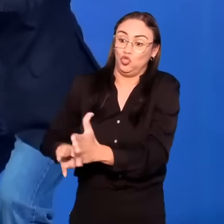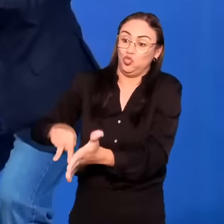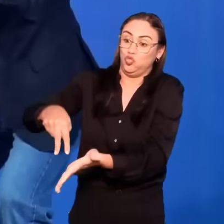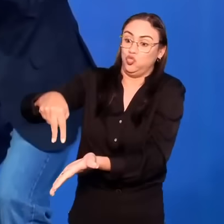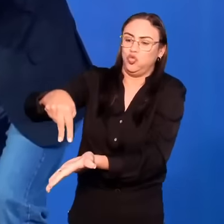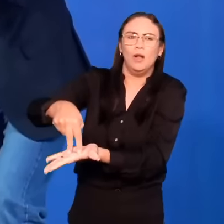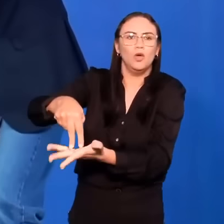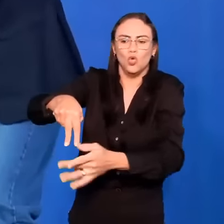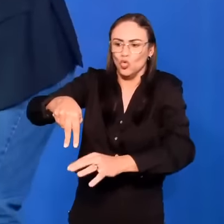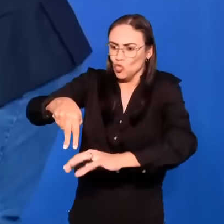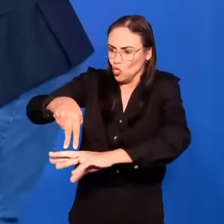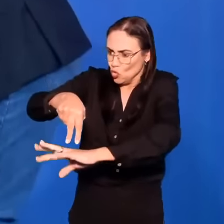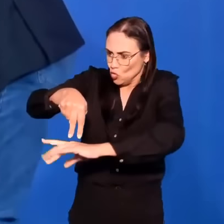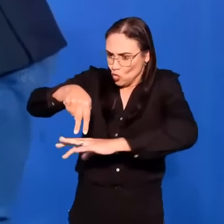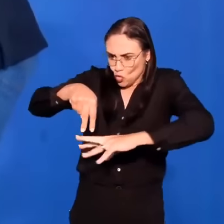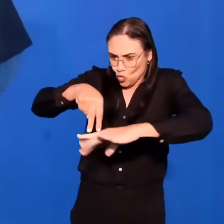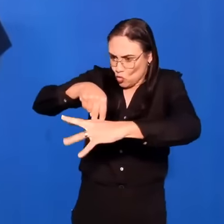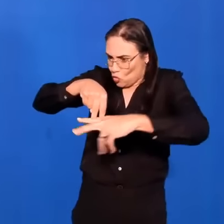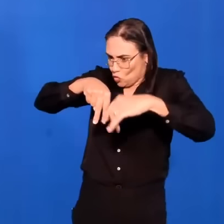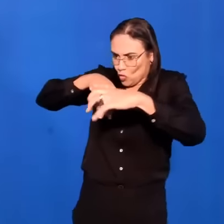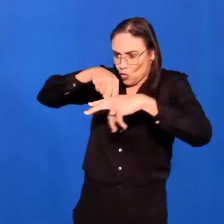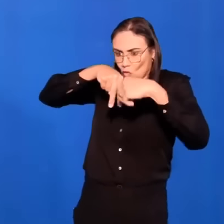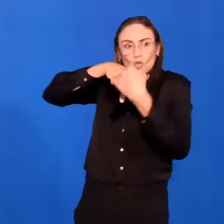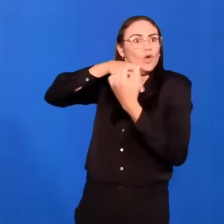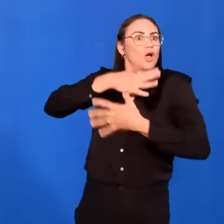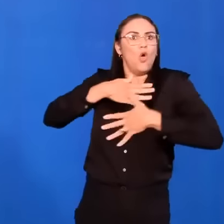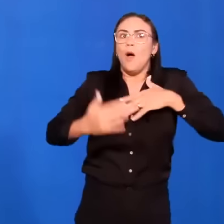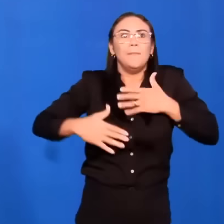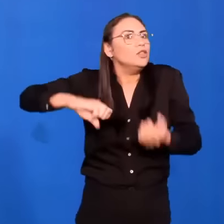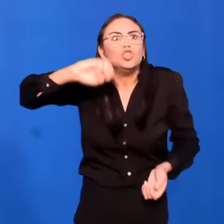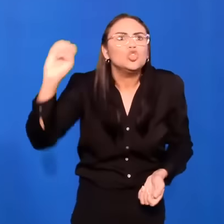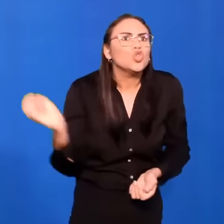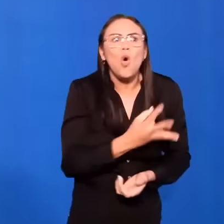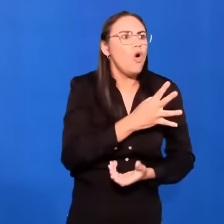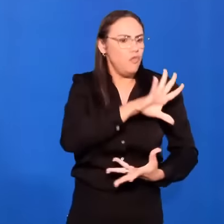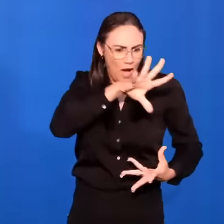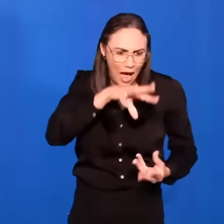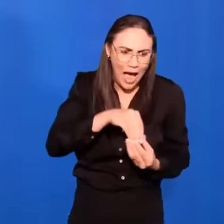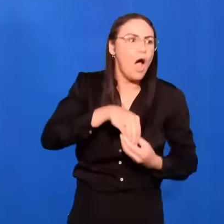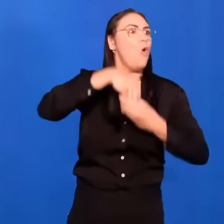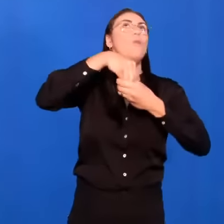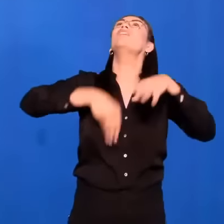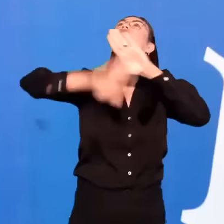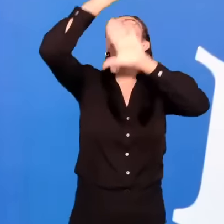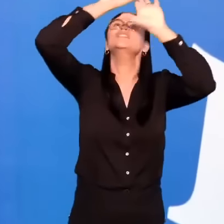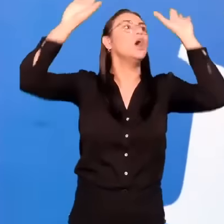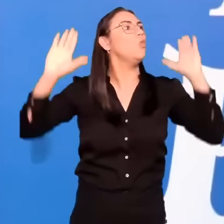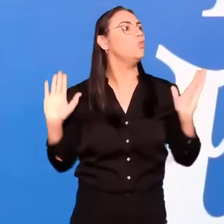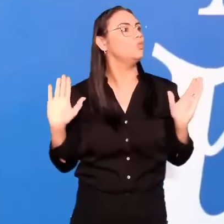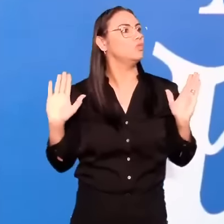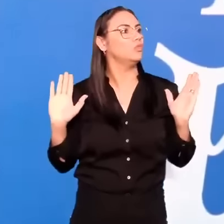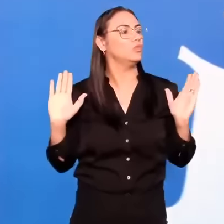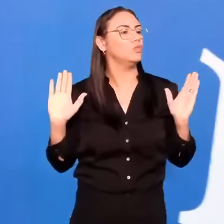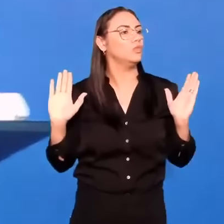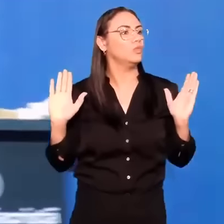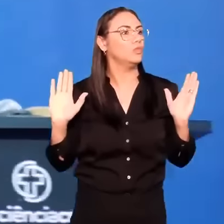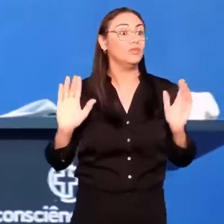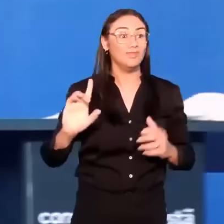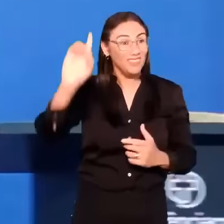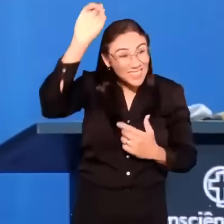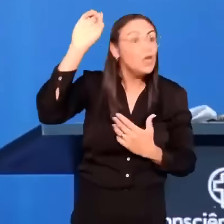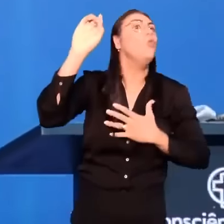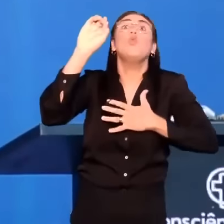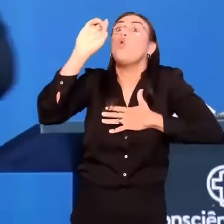cinzas vão se recompor. E formar novamente o corpo. E alma e corpo irão para o céu. Deus valoriza